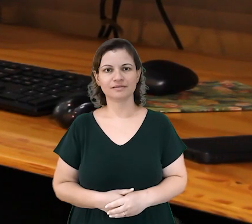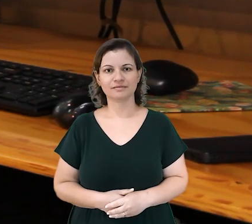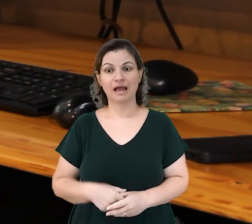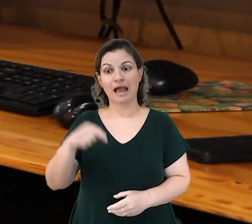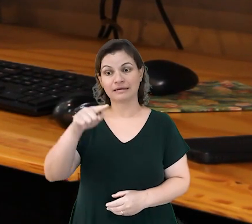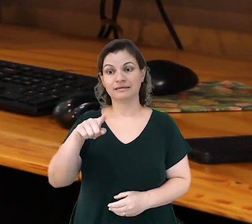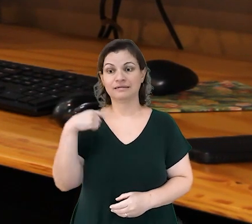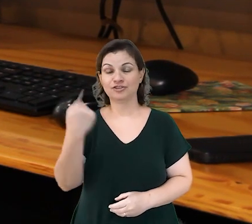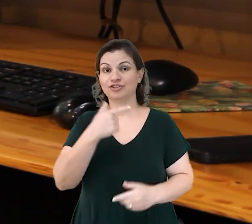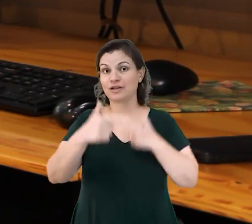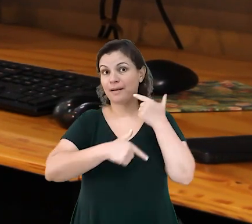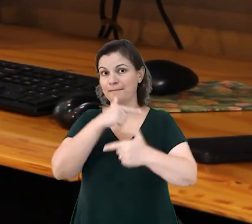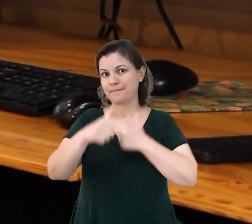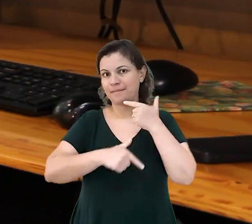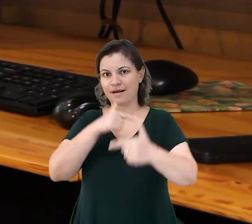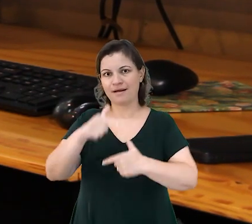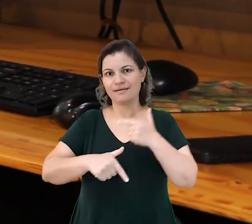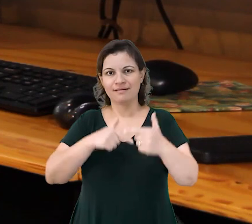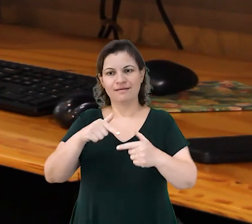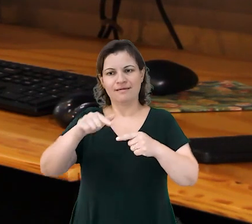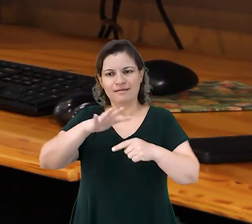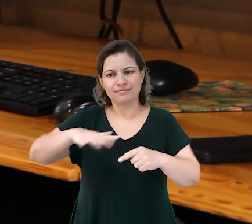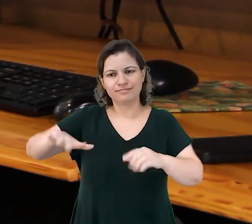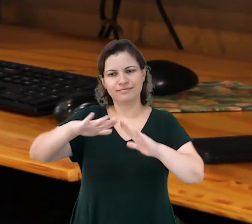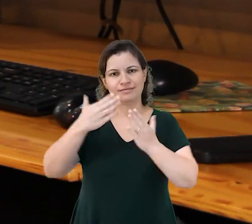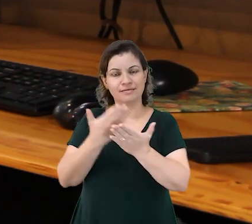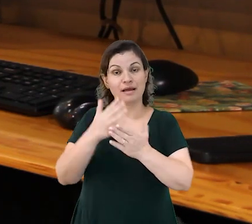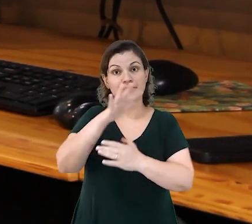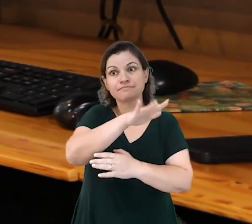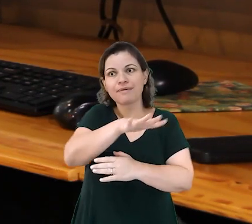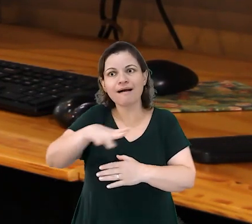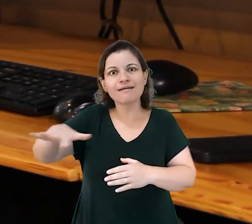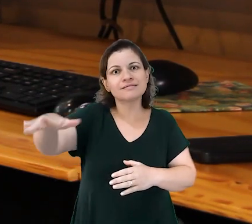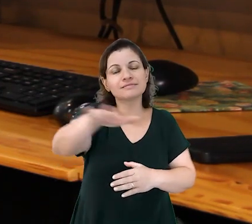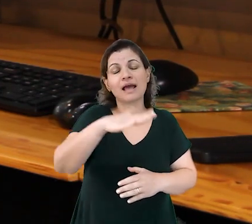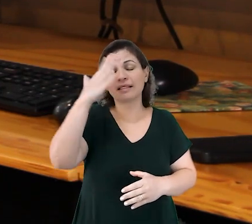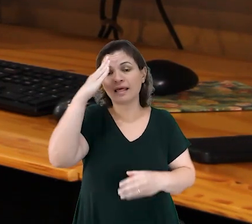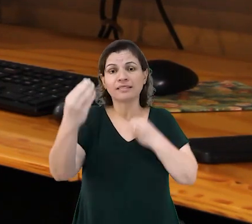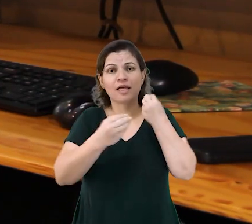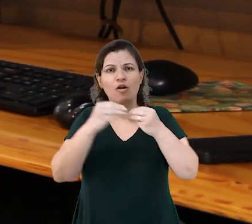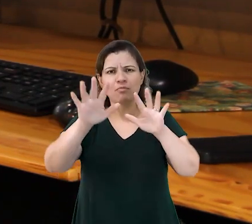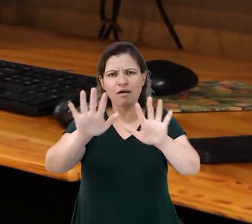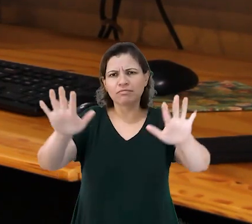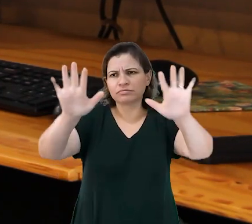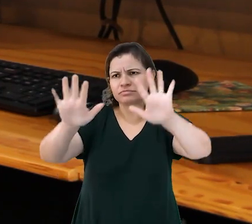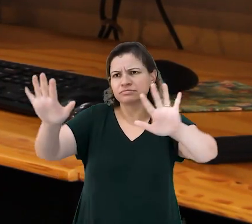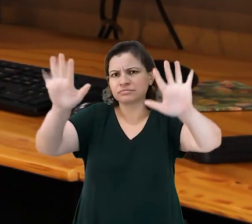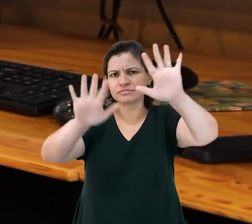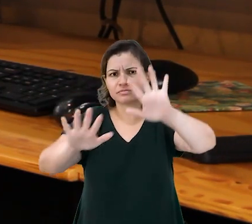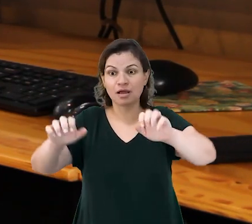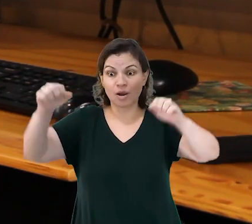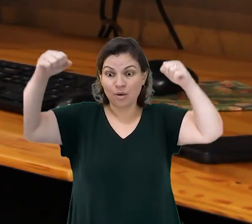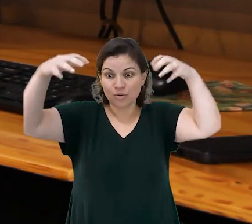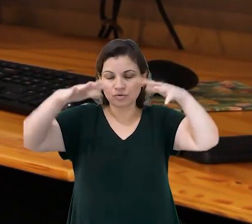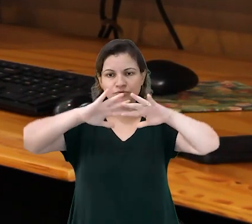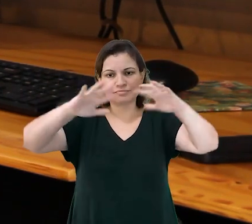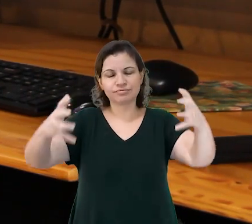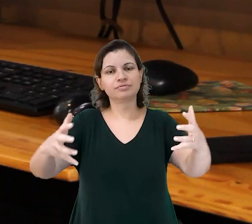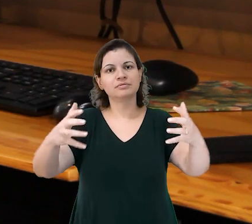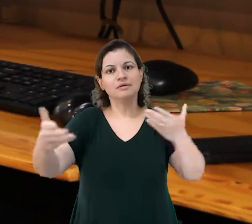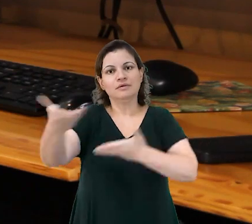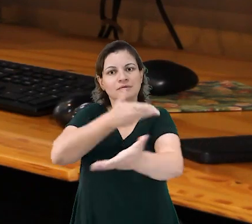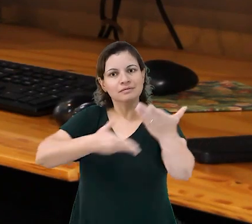E aqui a gente trabalha com a ecologia de paisagem, que é entender basicamente como os mosaicos de uso e cobertura da terra